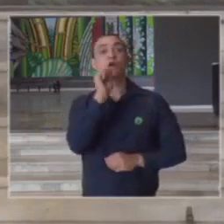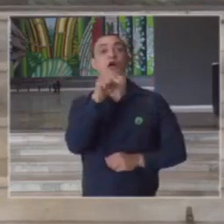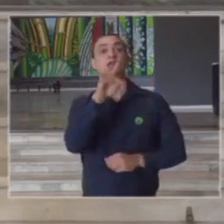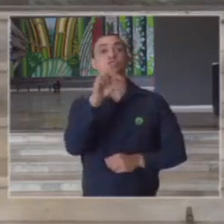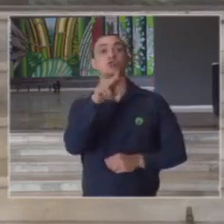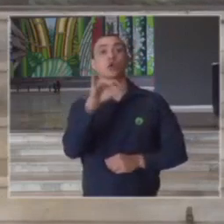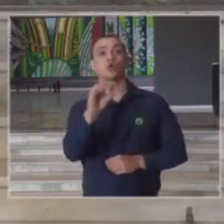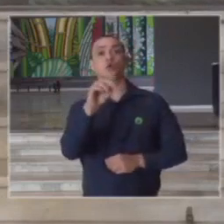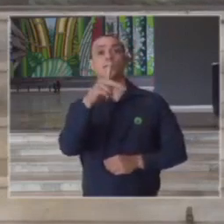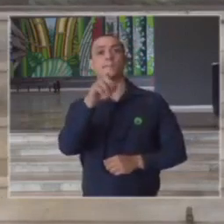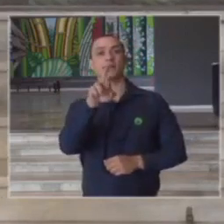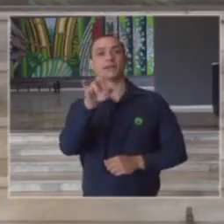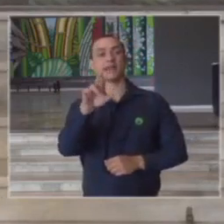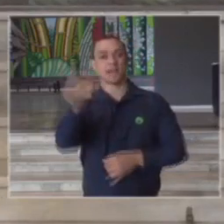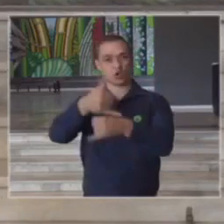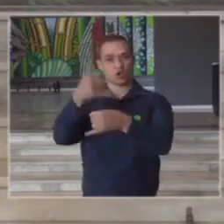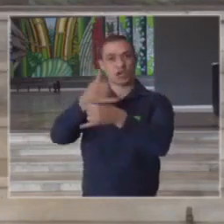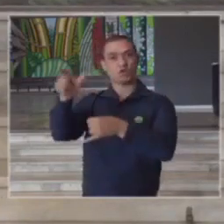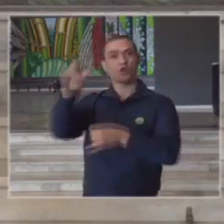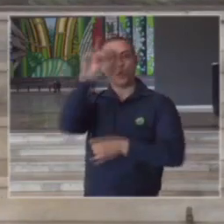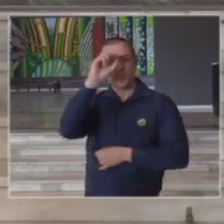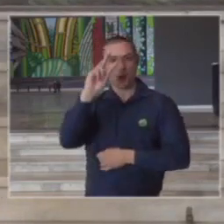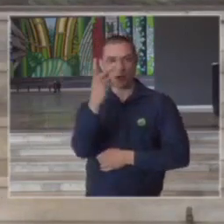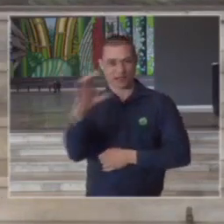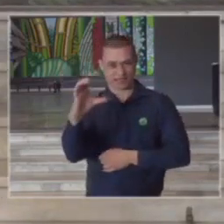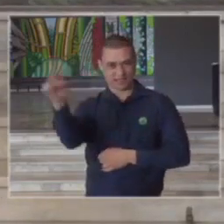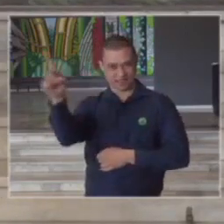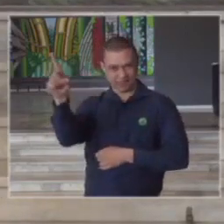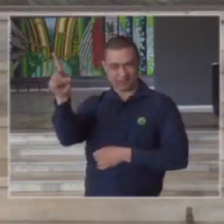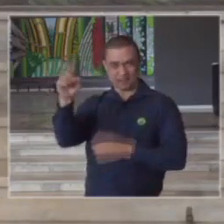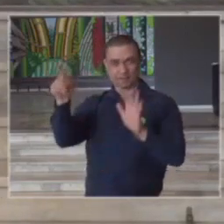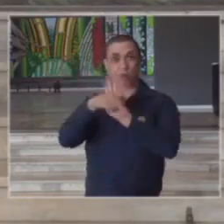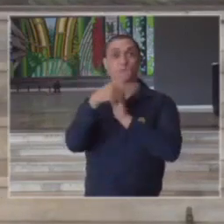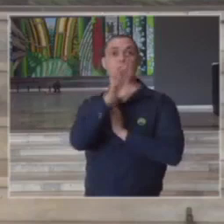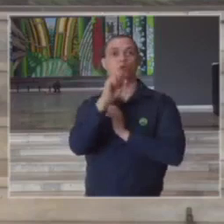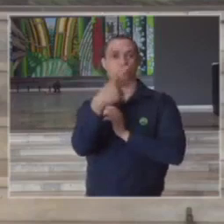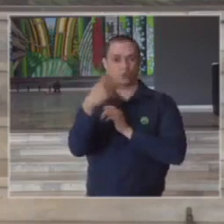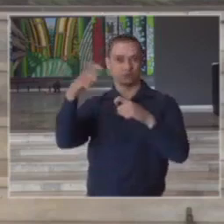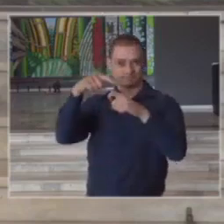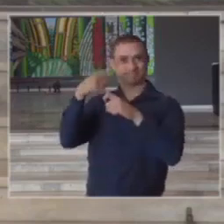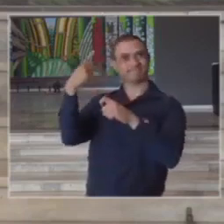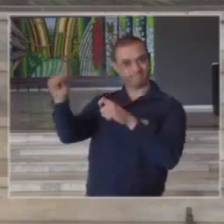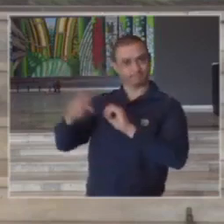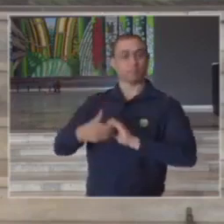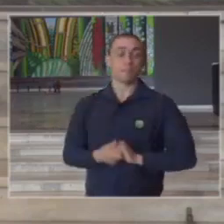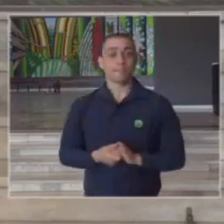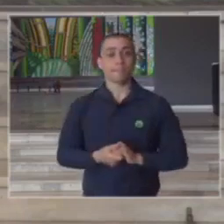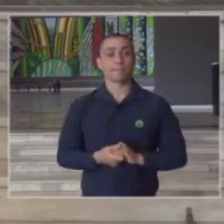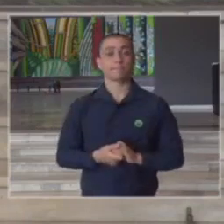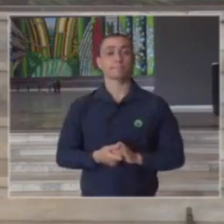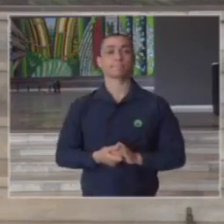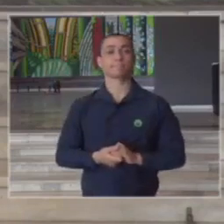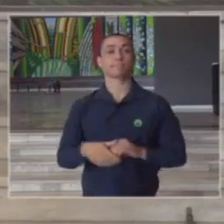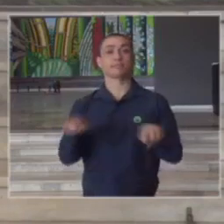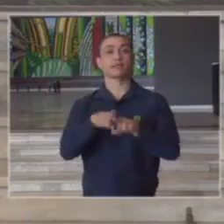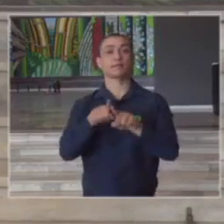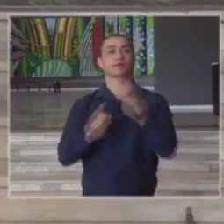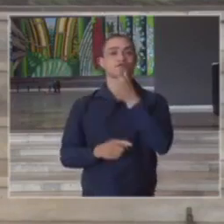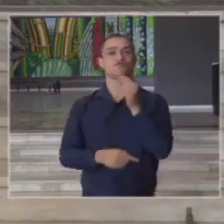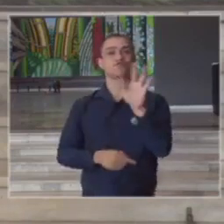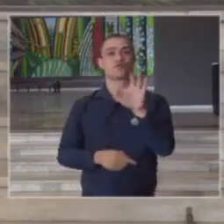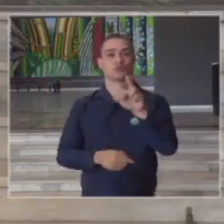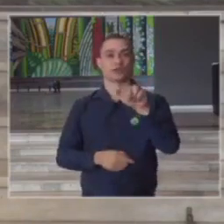Rodrigues Pereira superintendente do hospital das clínicas da faculdade de medicina da universidade de São Paulo o Fernando